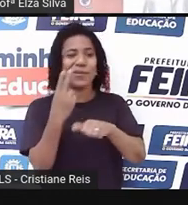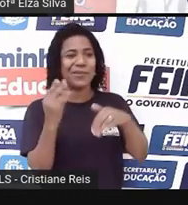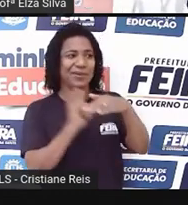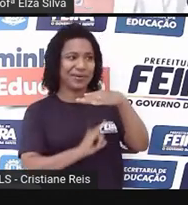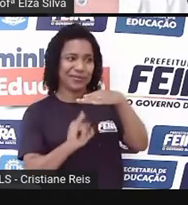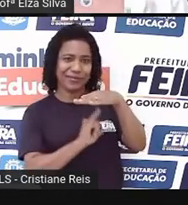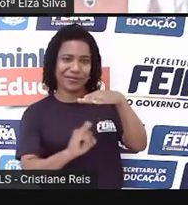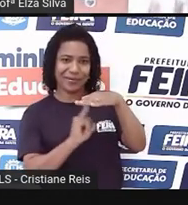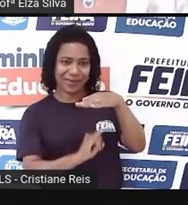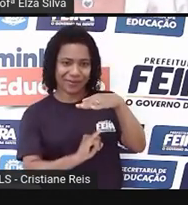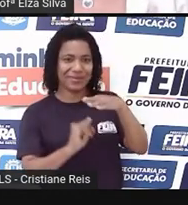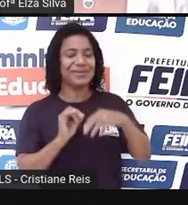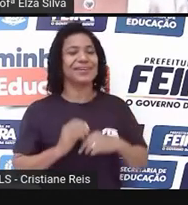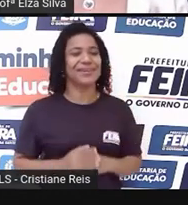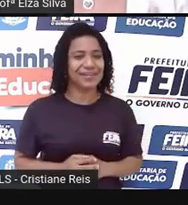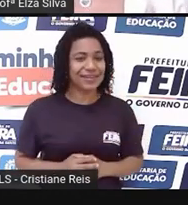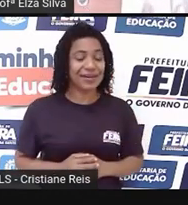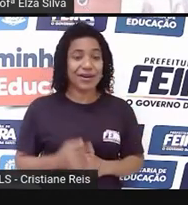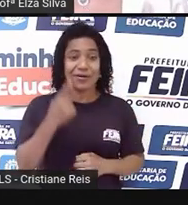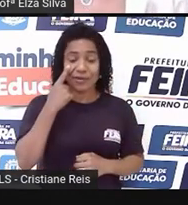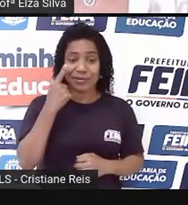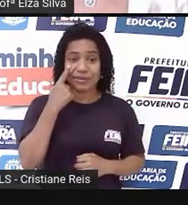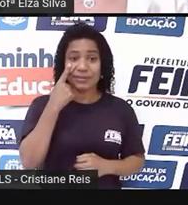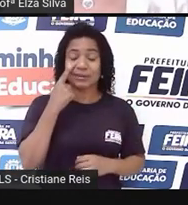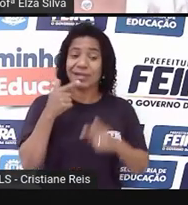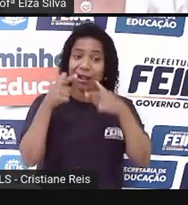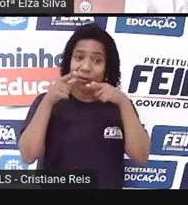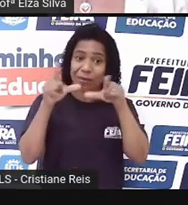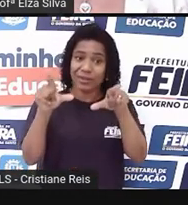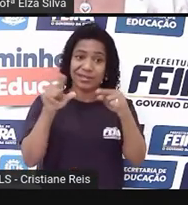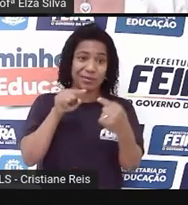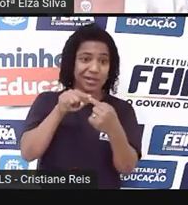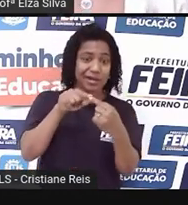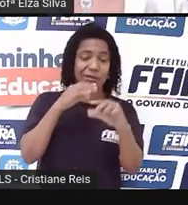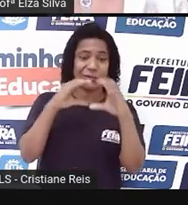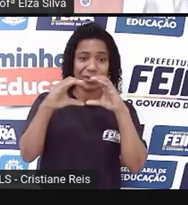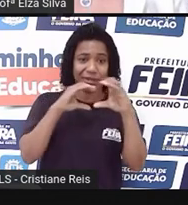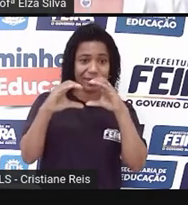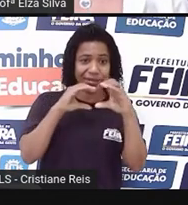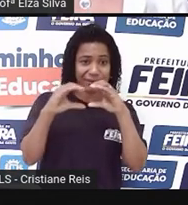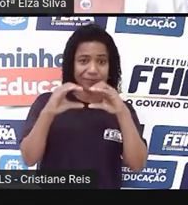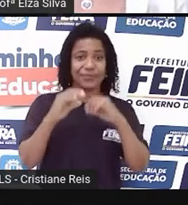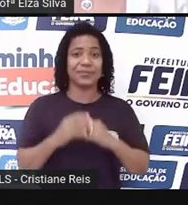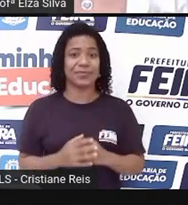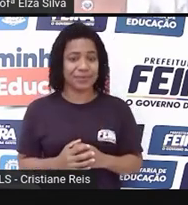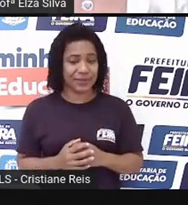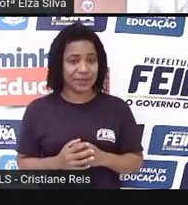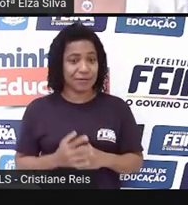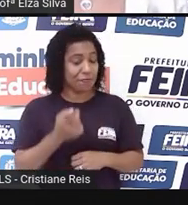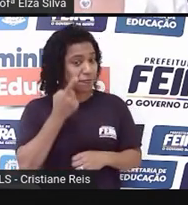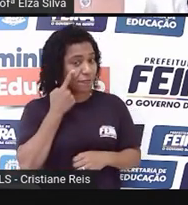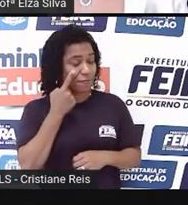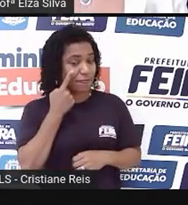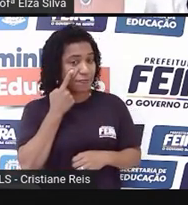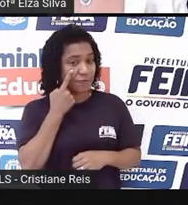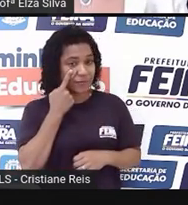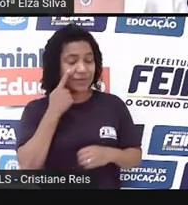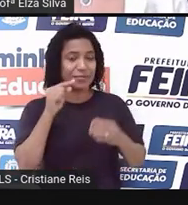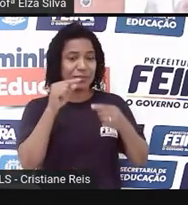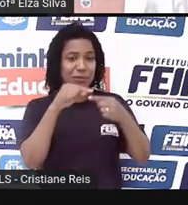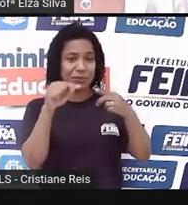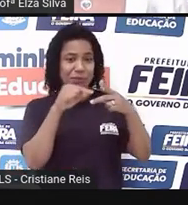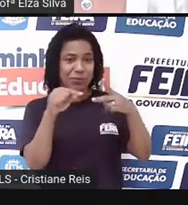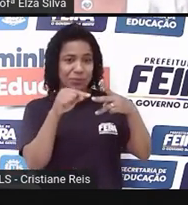Porque é importante que você adeque a linguagem à situação da comunicação. Observe se você colocou todos os elementos